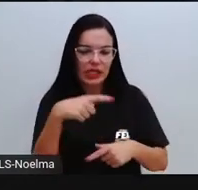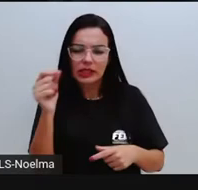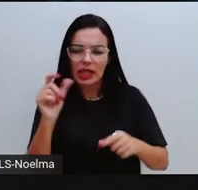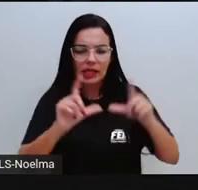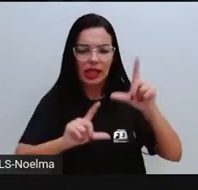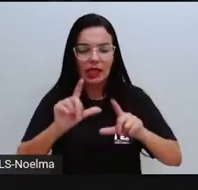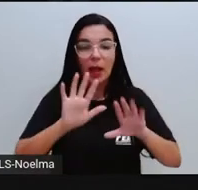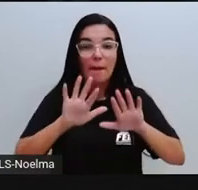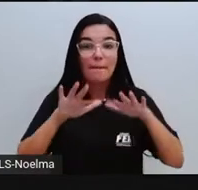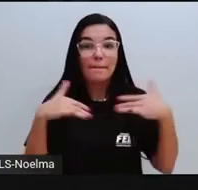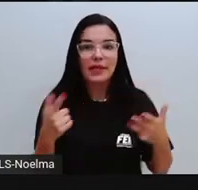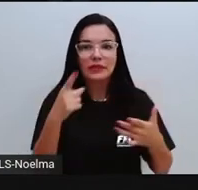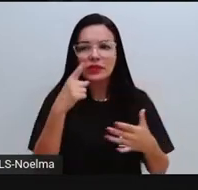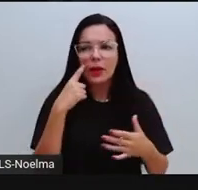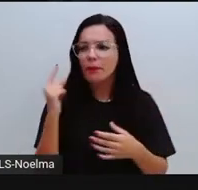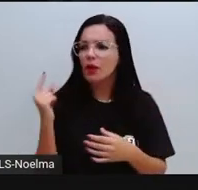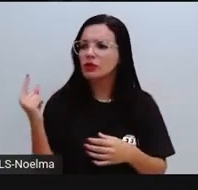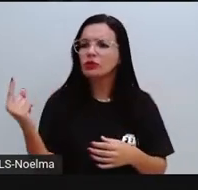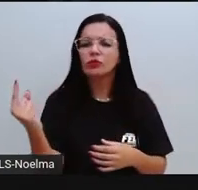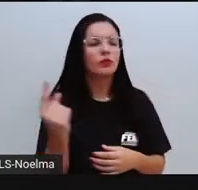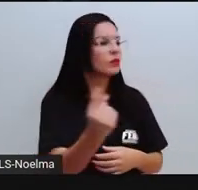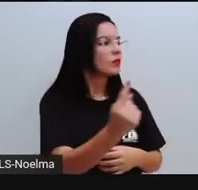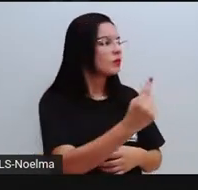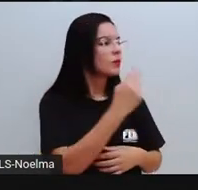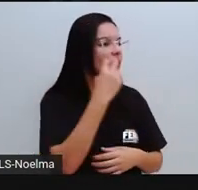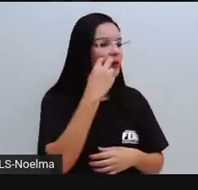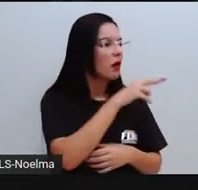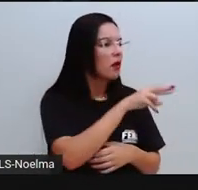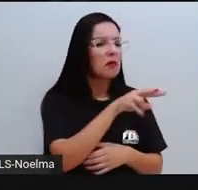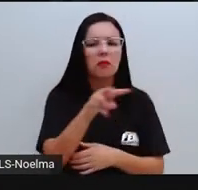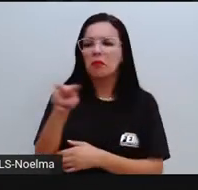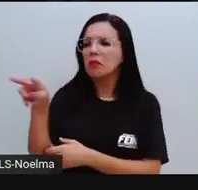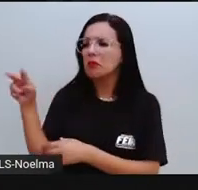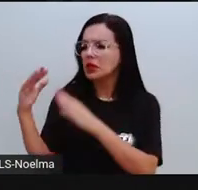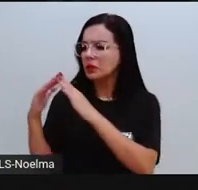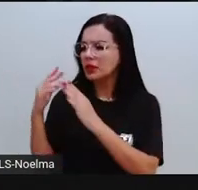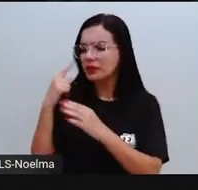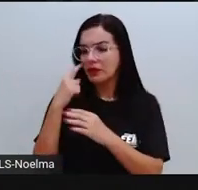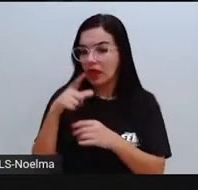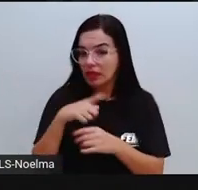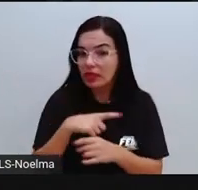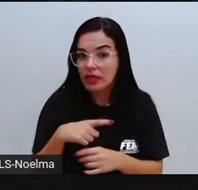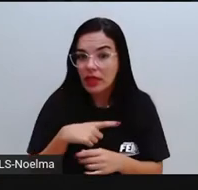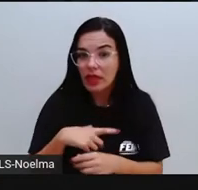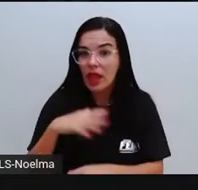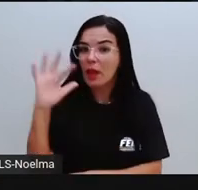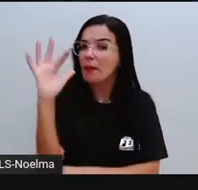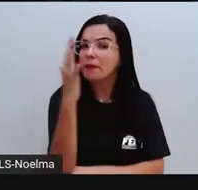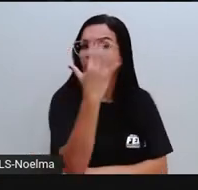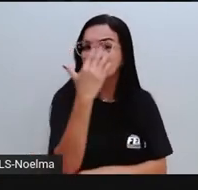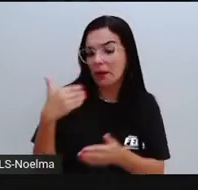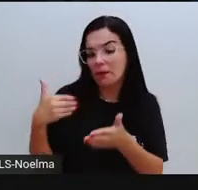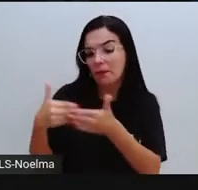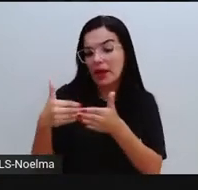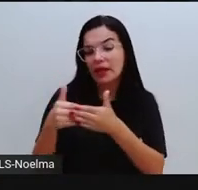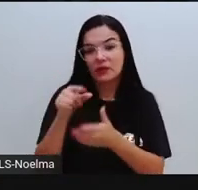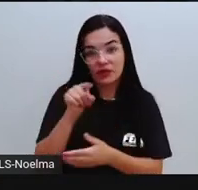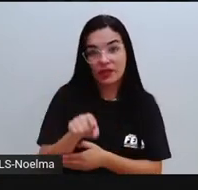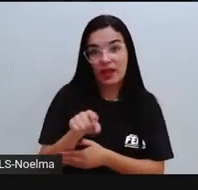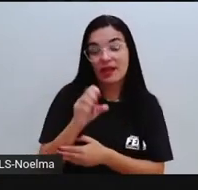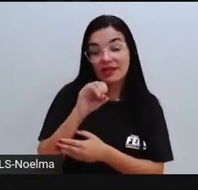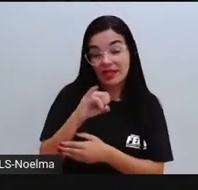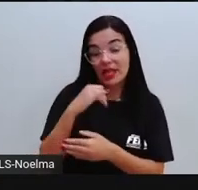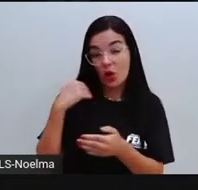não. Mas dá uma voltinha para ver se você consegue observar alguma plantinha aí ao seu redor, né? Ou próximo a você. Se você